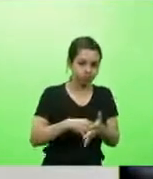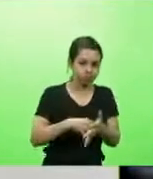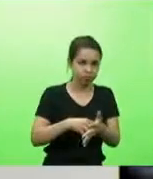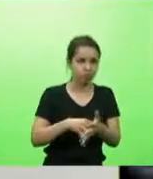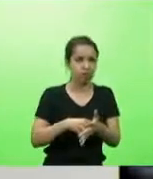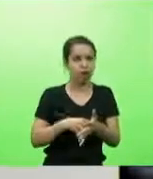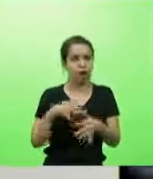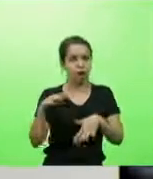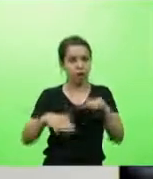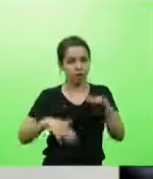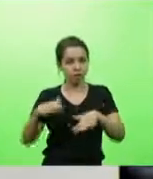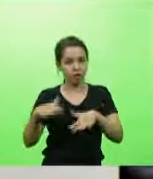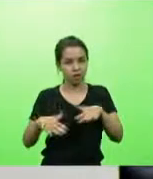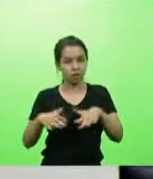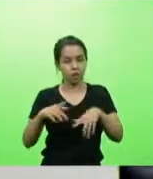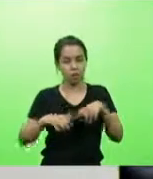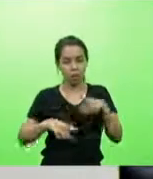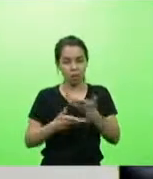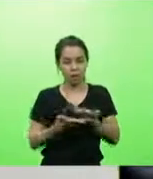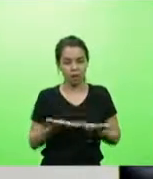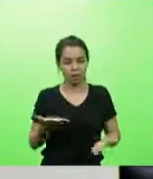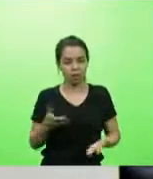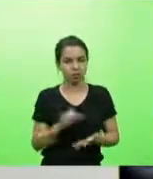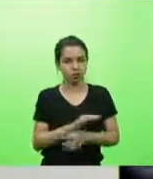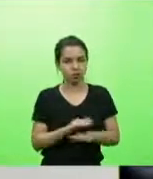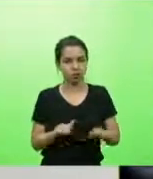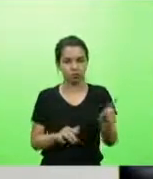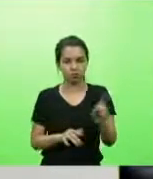só materiais, mas sim com